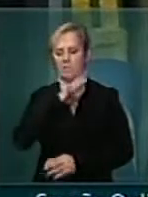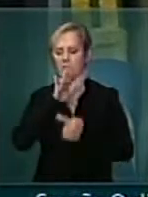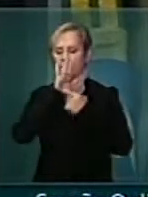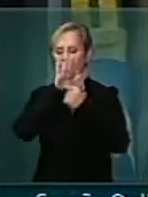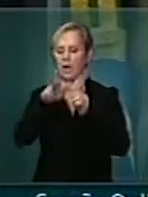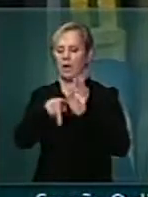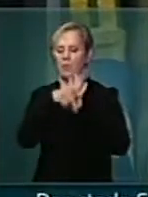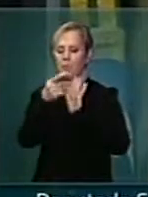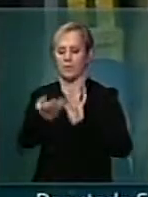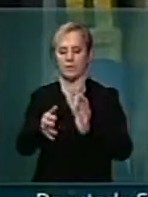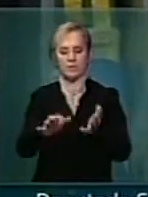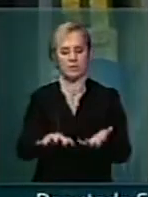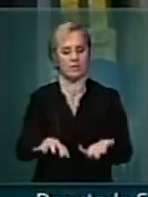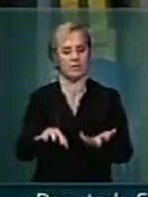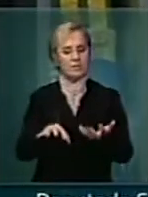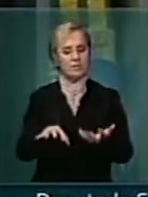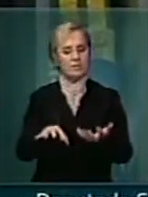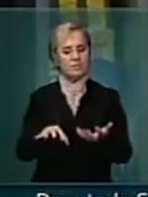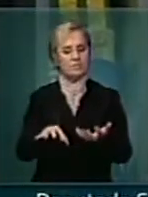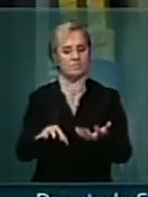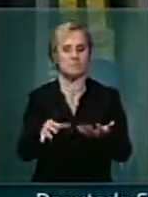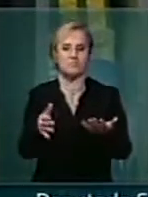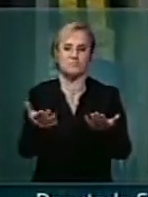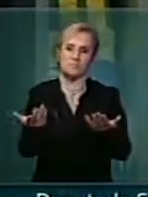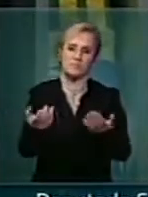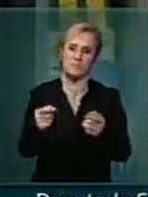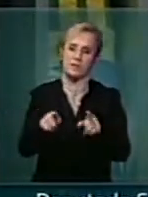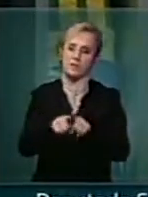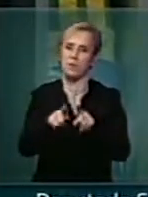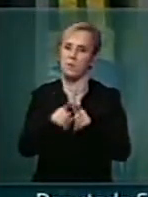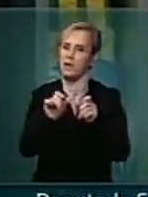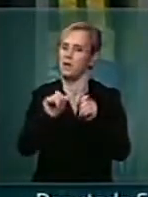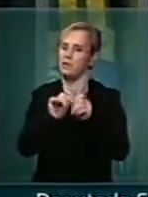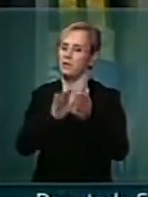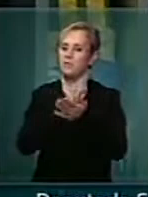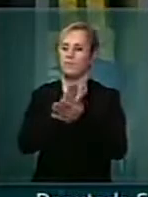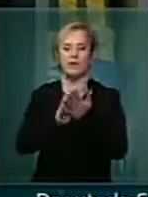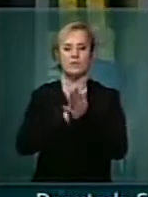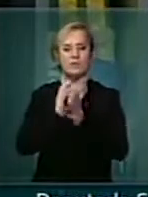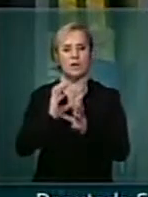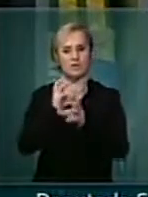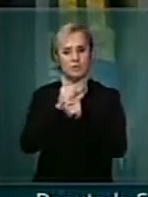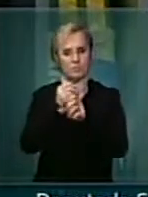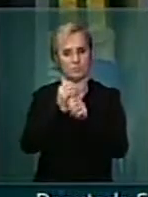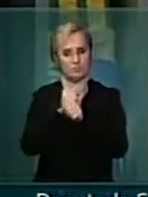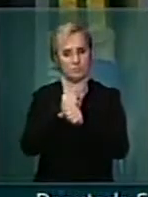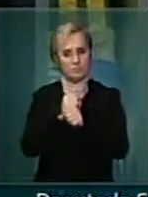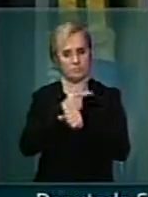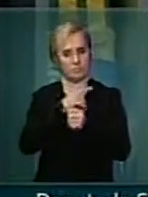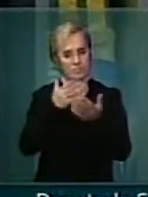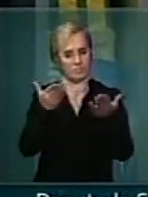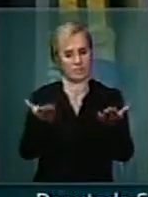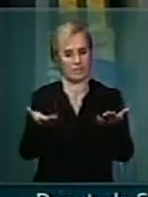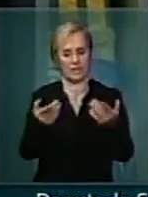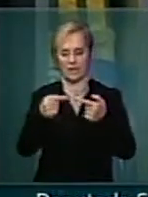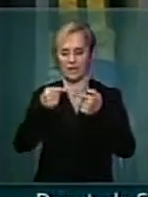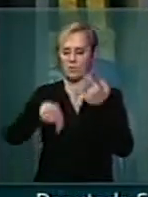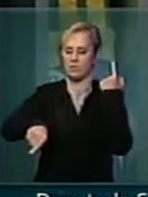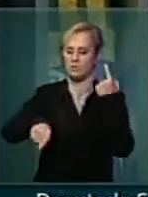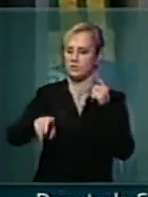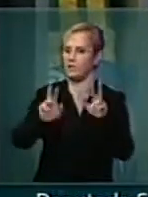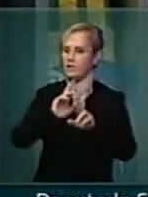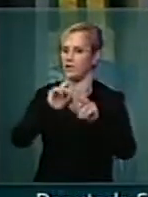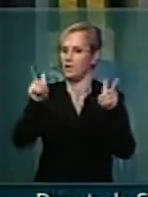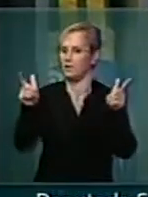Nacional e, ao mesmo tempo, não executa o orçamento. Existe aqui uma dicotomia muito grande